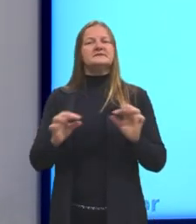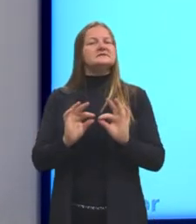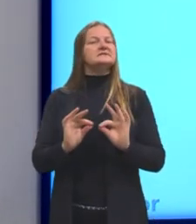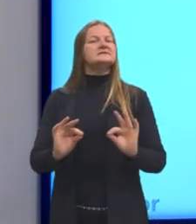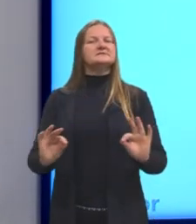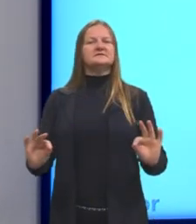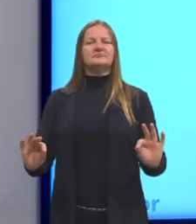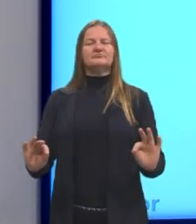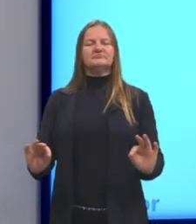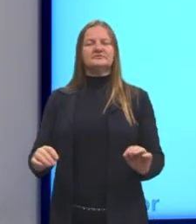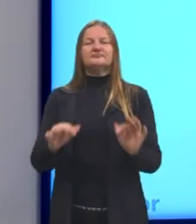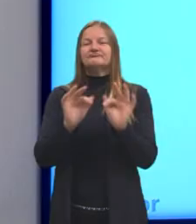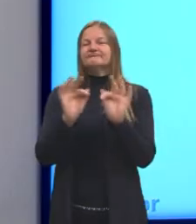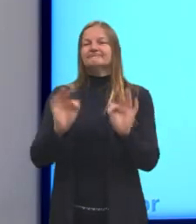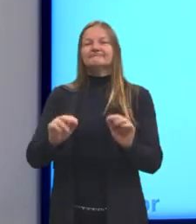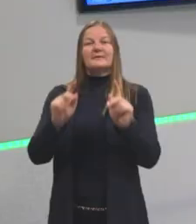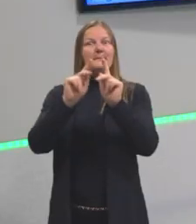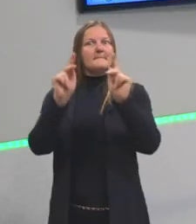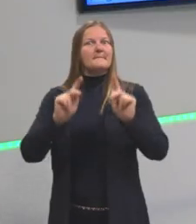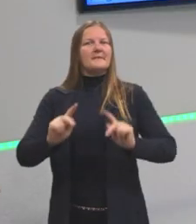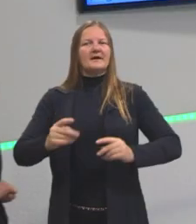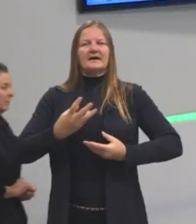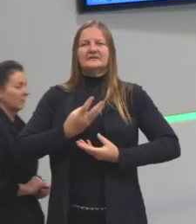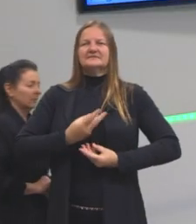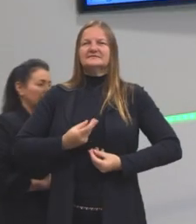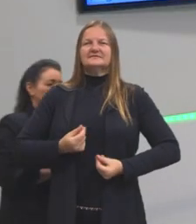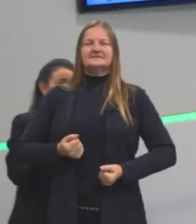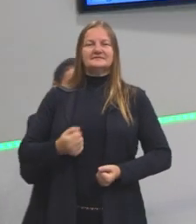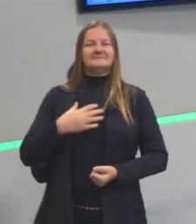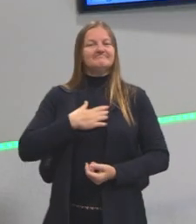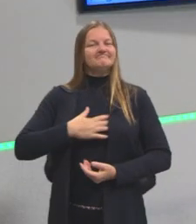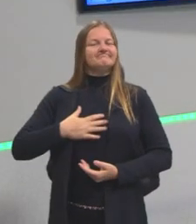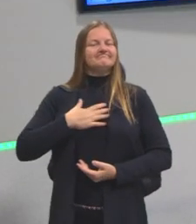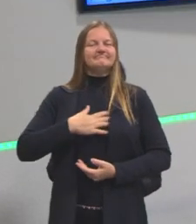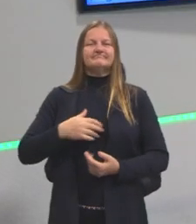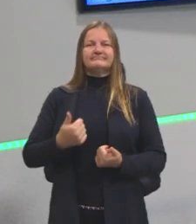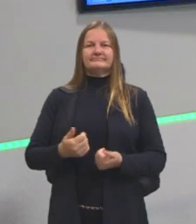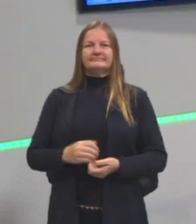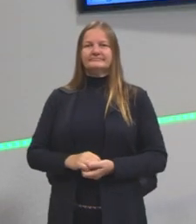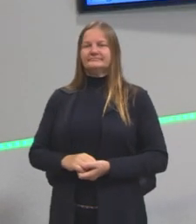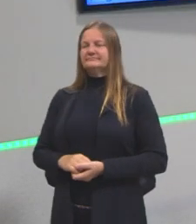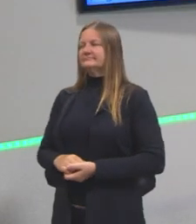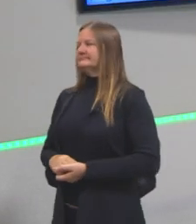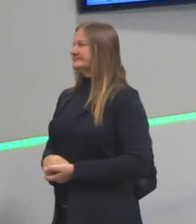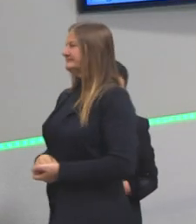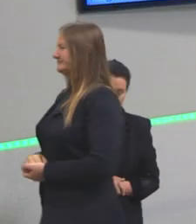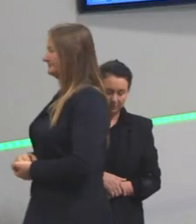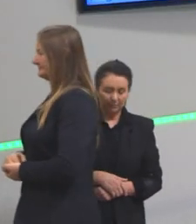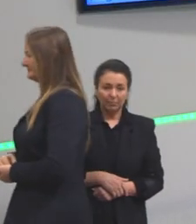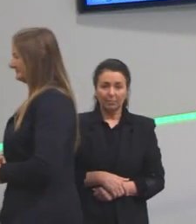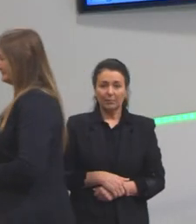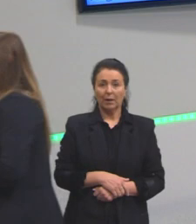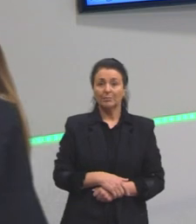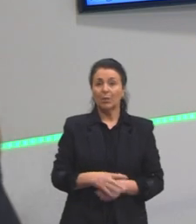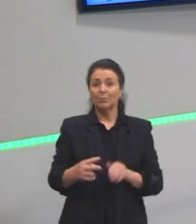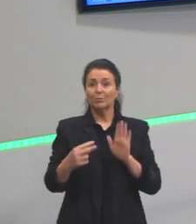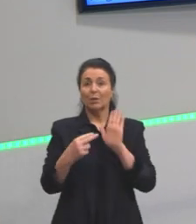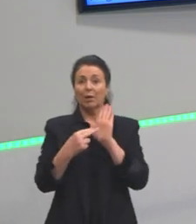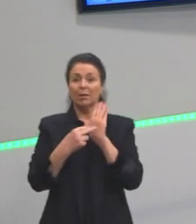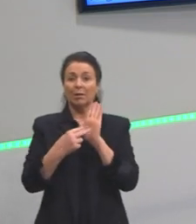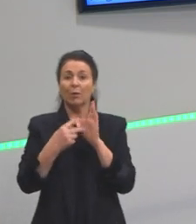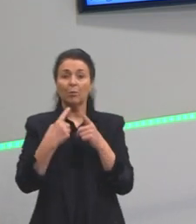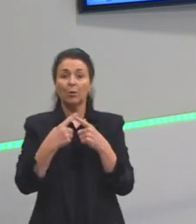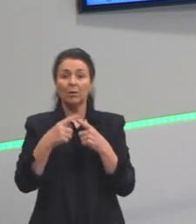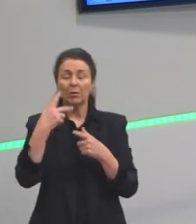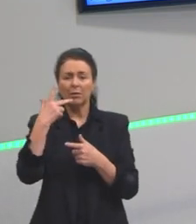vida comum, simples. Notem como isso é... Eu chamo bastante atenção para isso, porque depois a gente enxerga isso o quê?